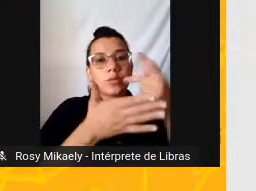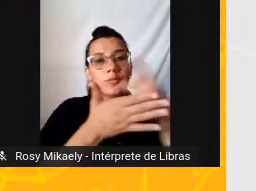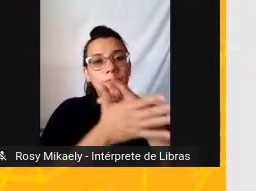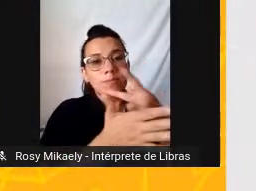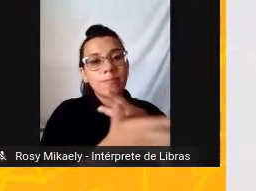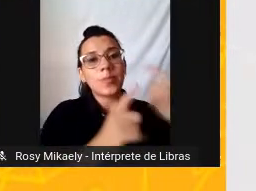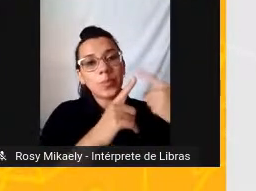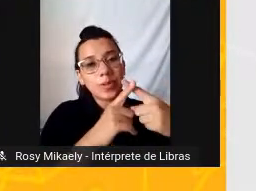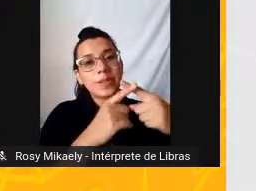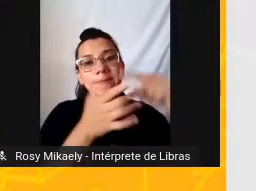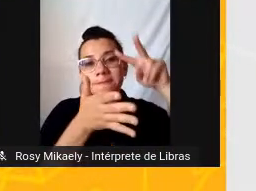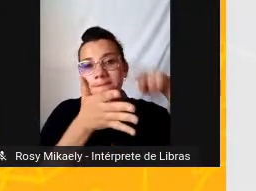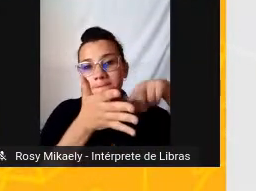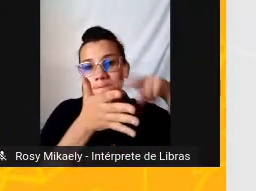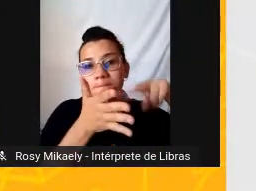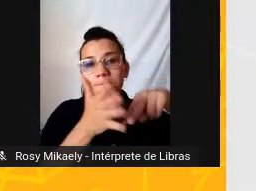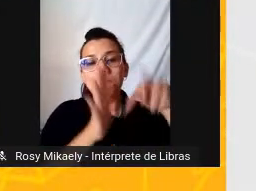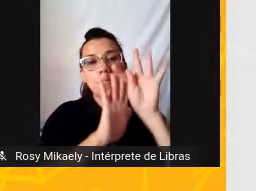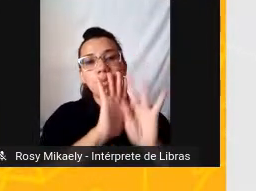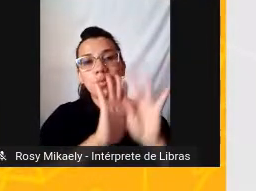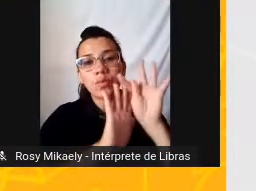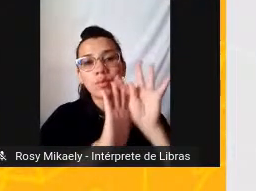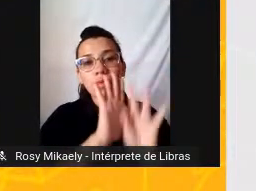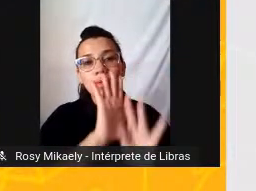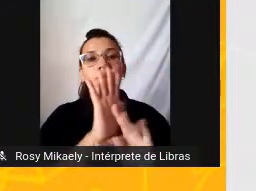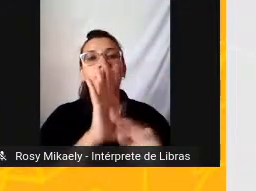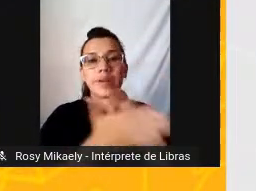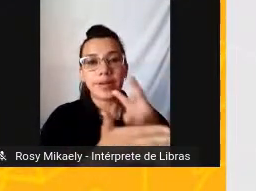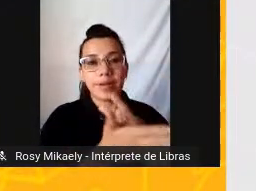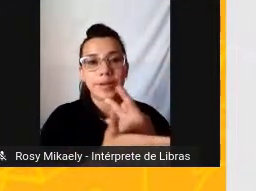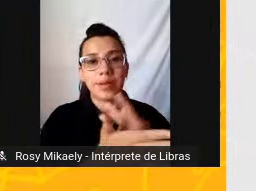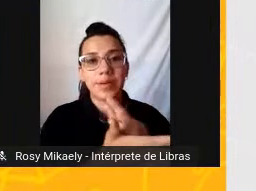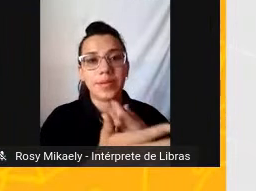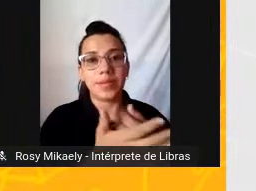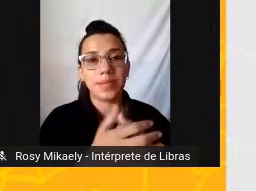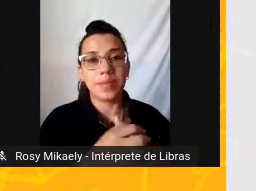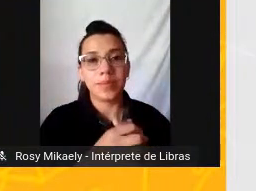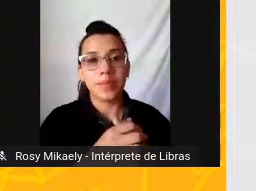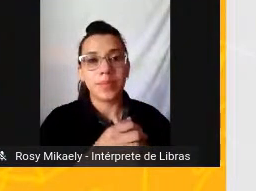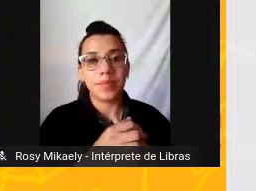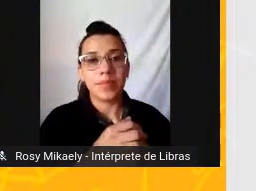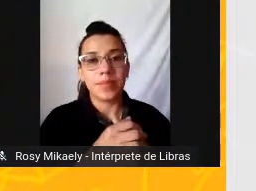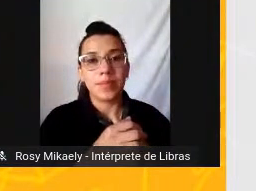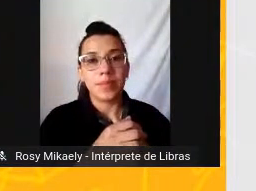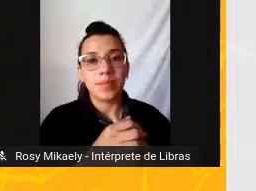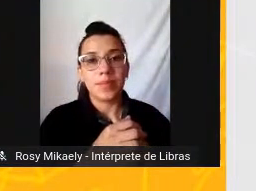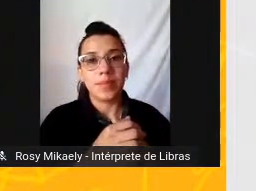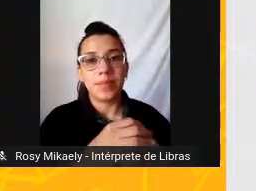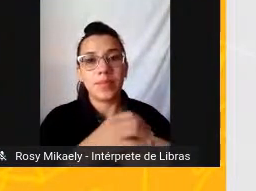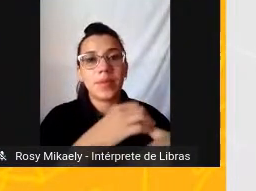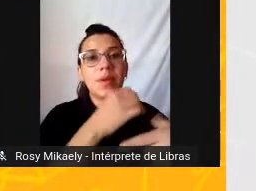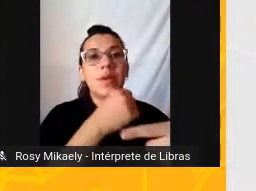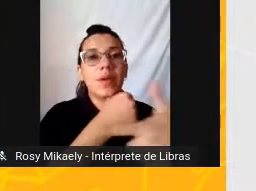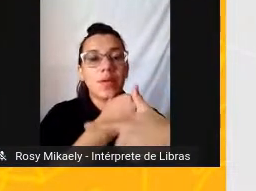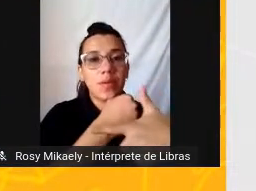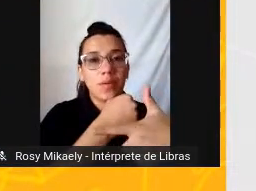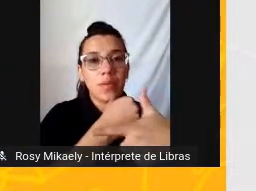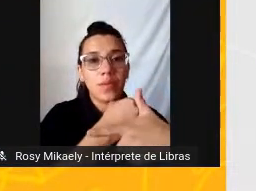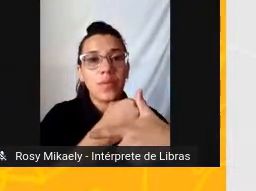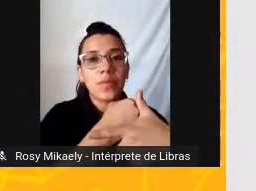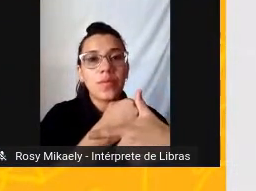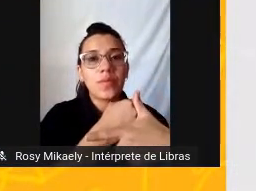metalinguística Se justifica Pela tematização Do fazer artístico Pela discussão Do ato de construção Da própria